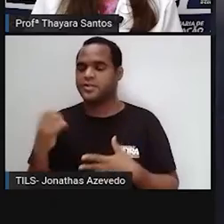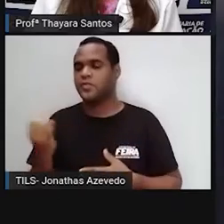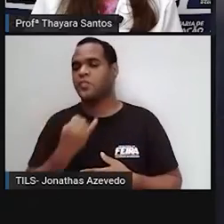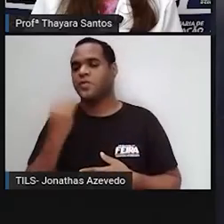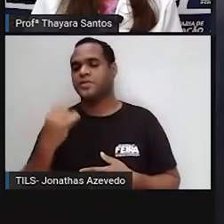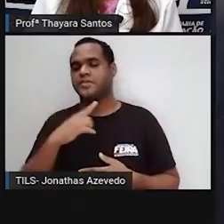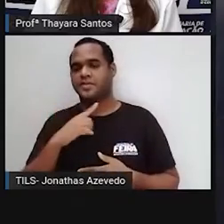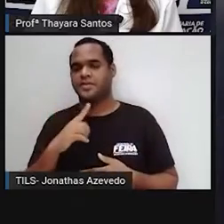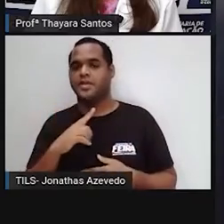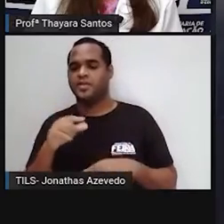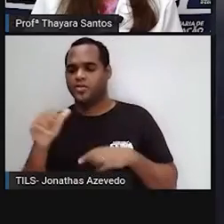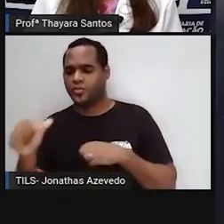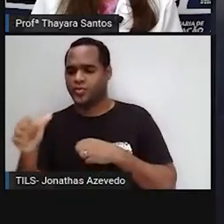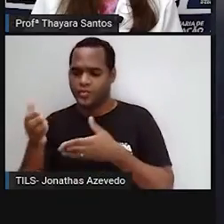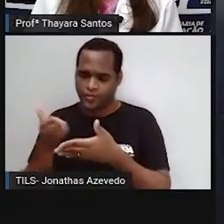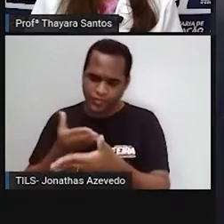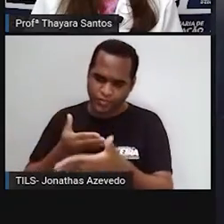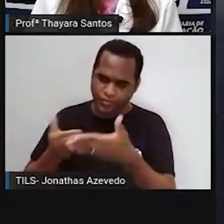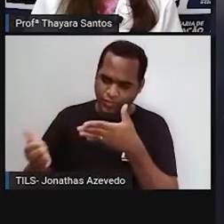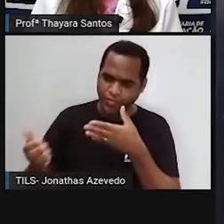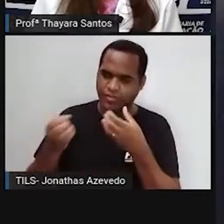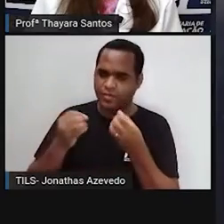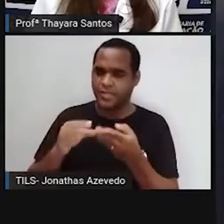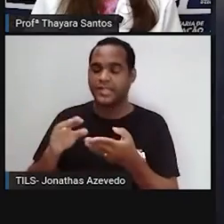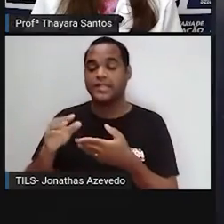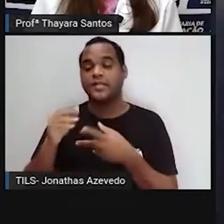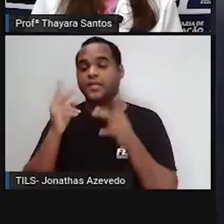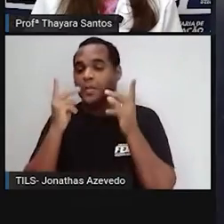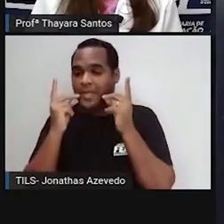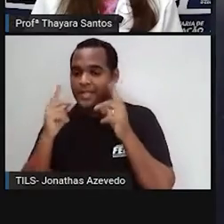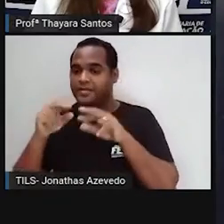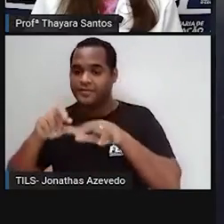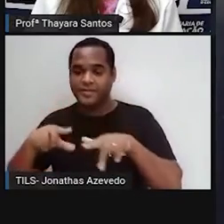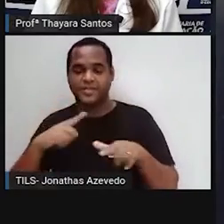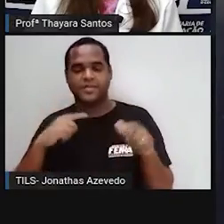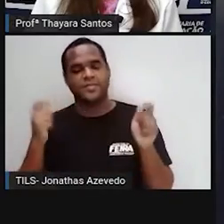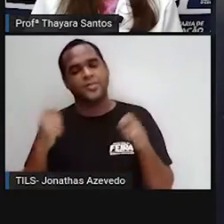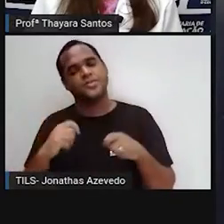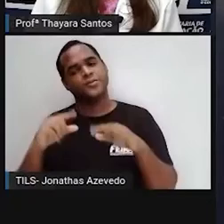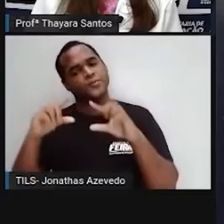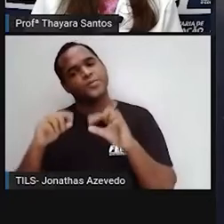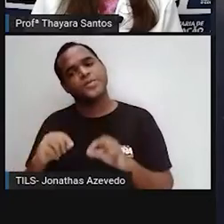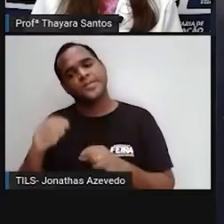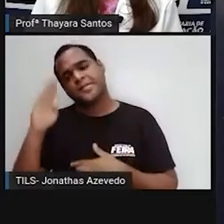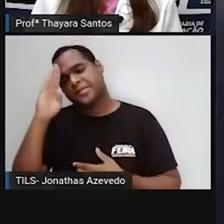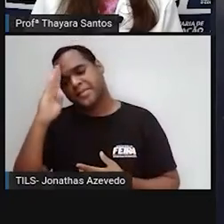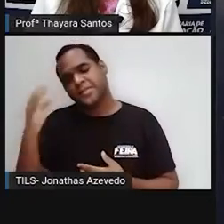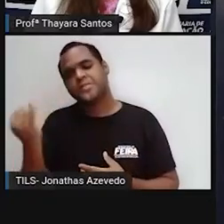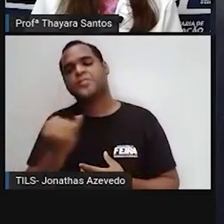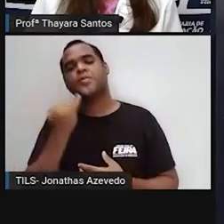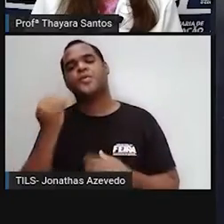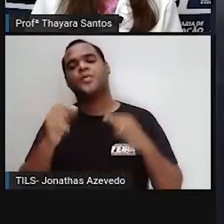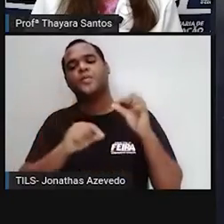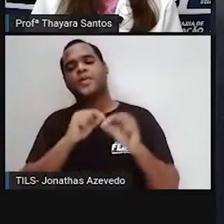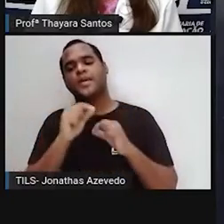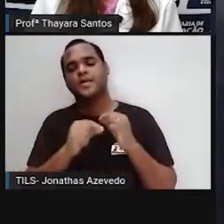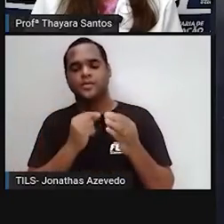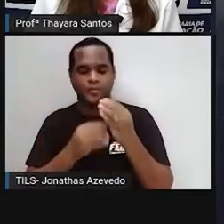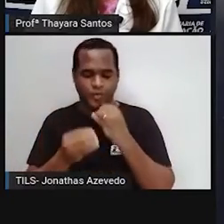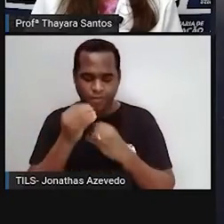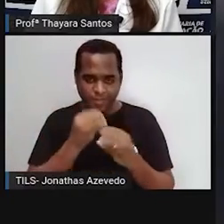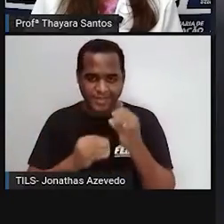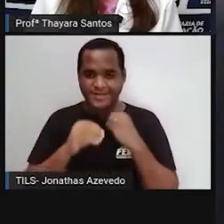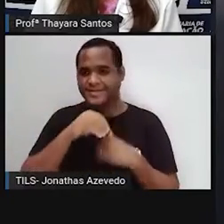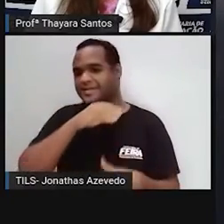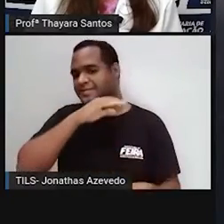retornáveis, reutilizar, reciclar as coisas e reduzir, principalmente, o consumo de alimentos de origem